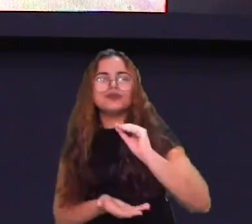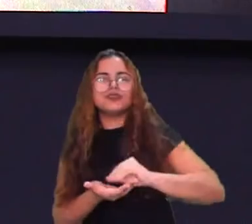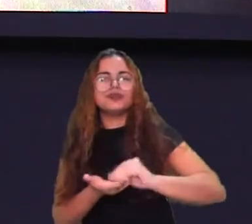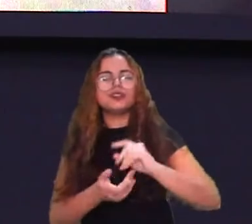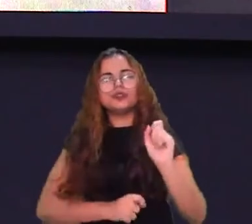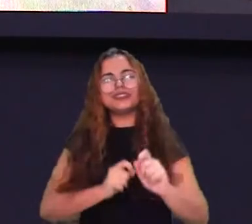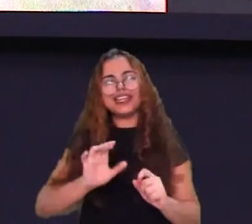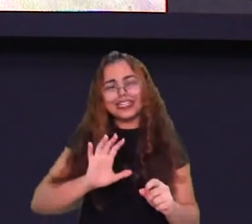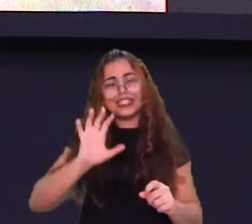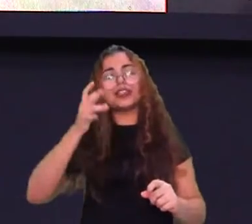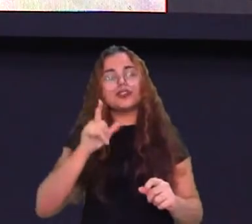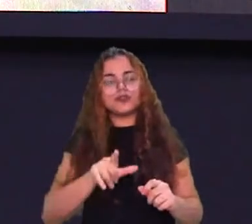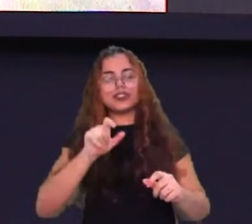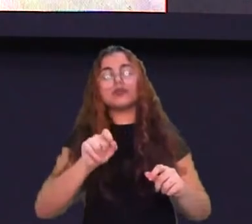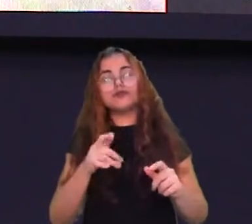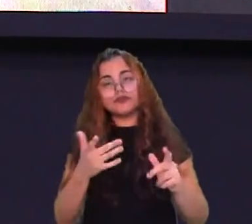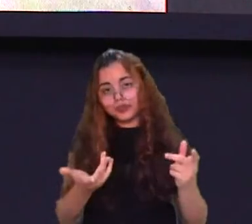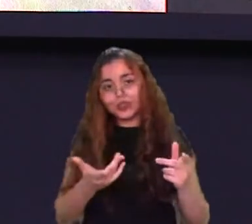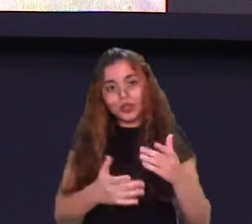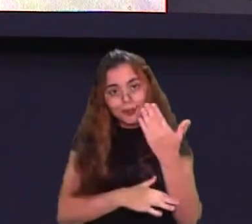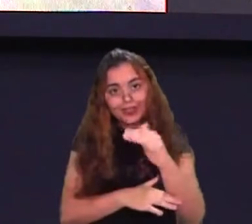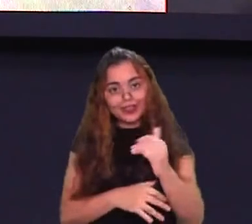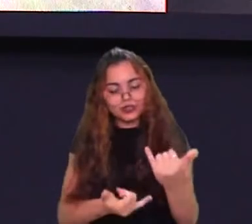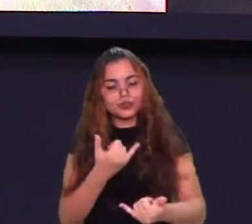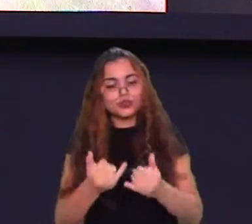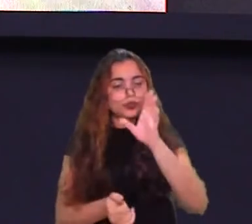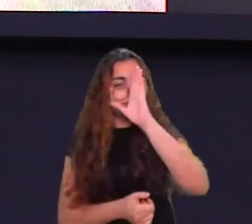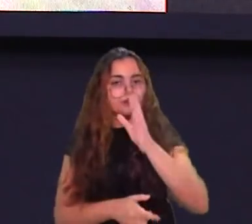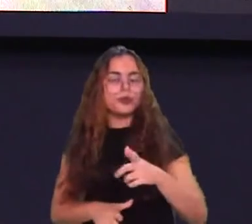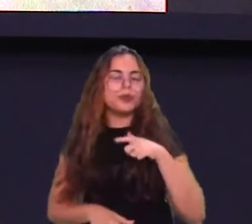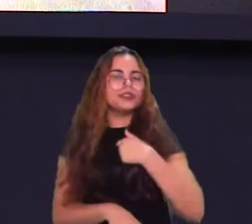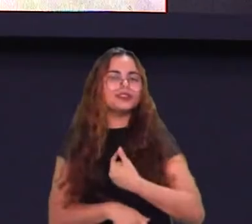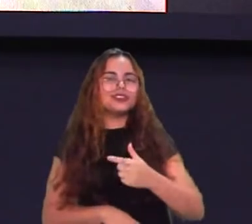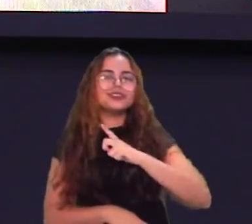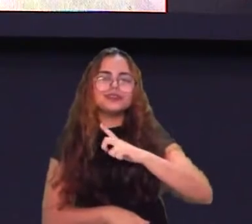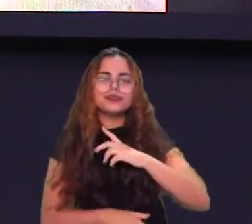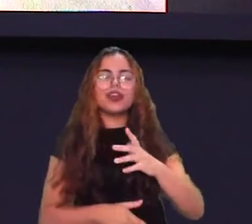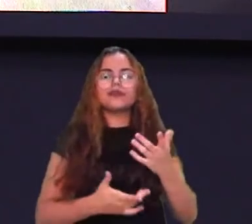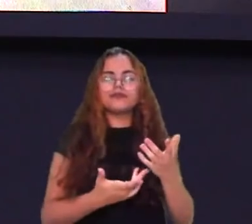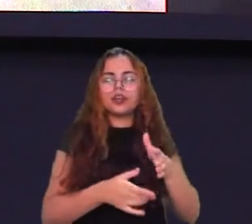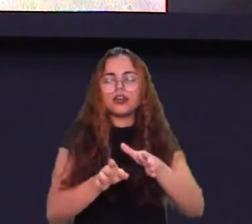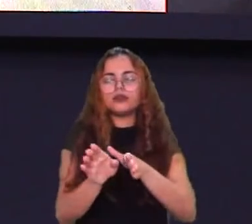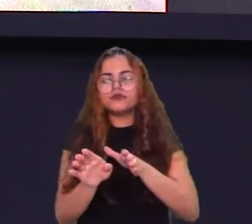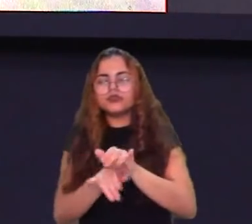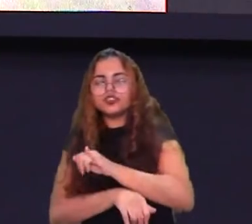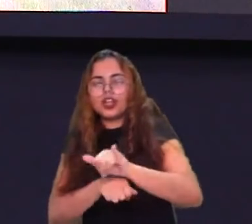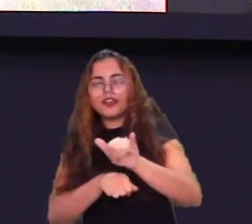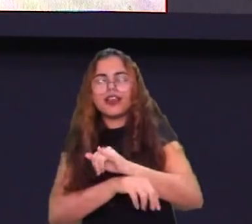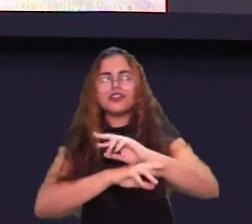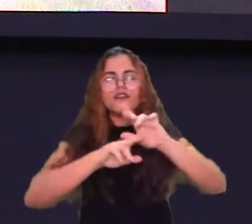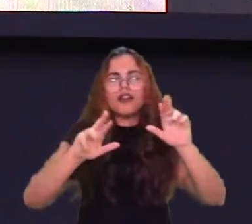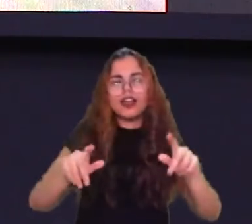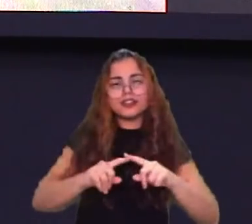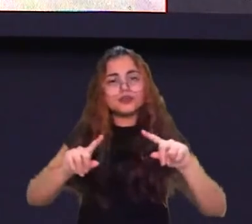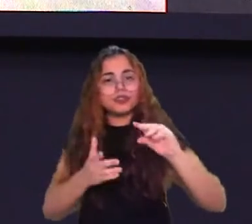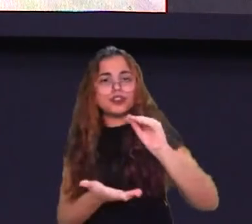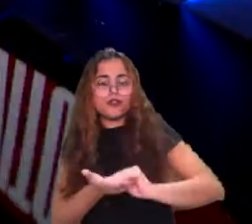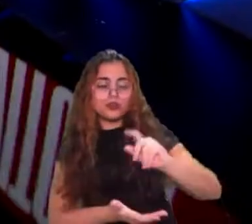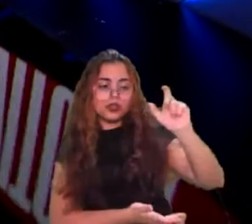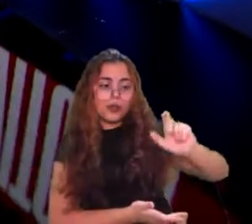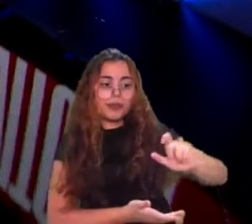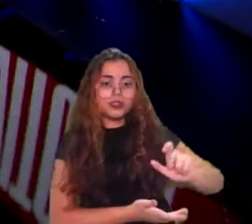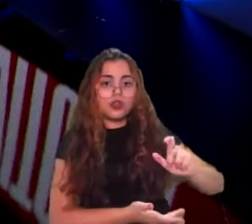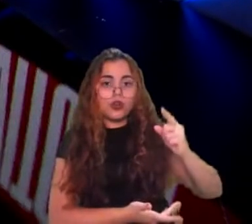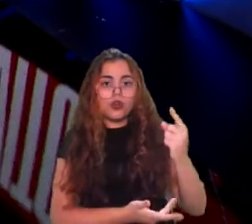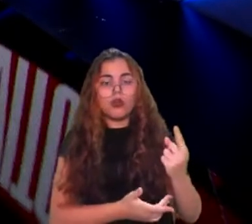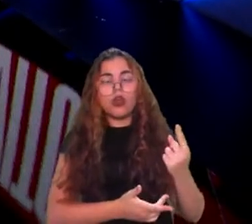principalmente, então a gente tem muita cal, só que tá faltando alguém pra decidir, tá ligado, então a gente tá trabalhando muito bem nisso,